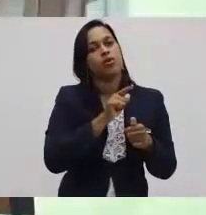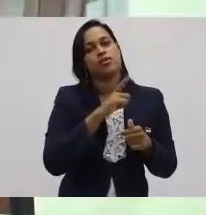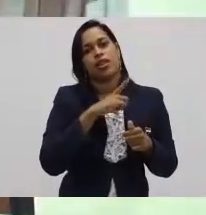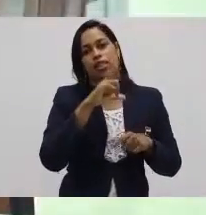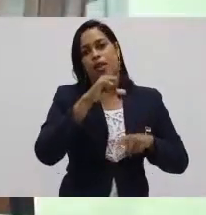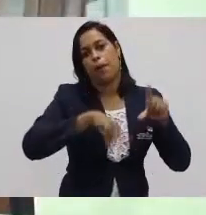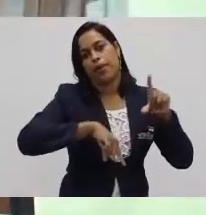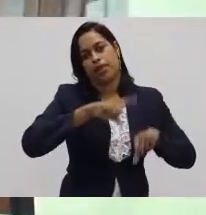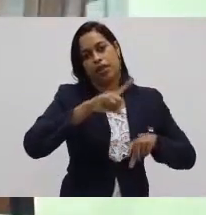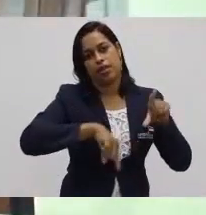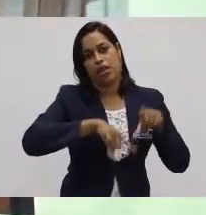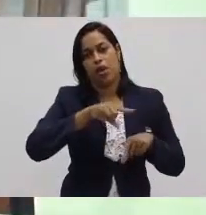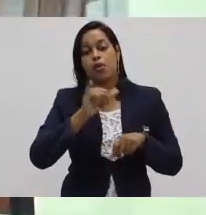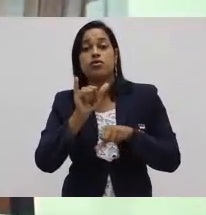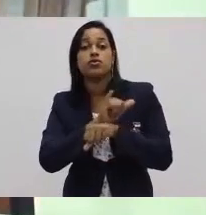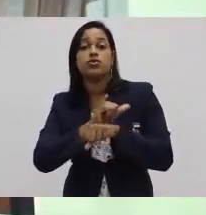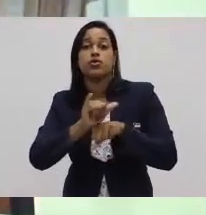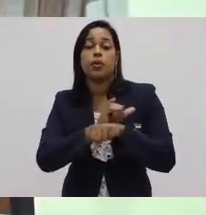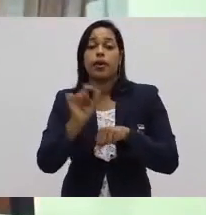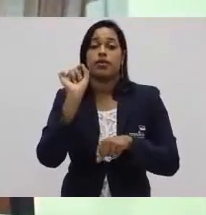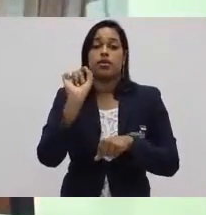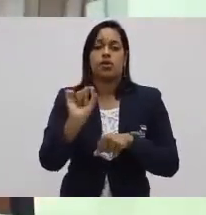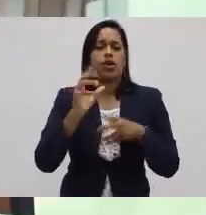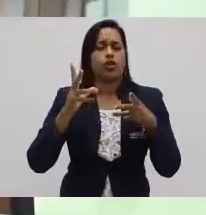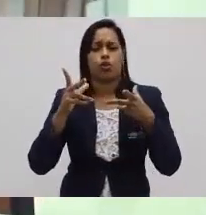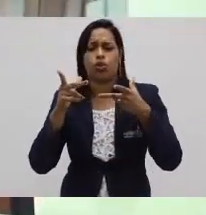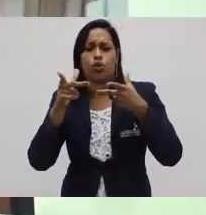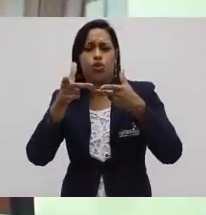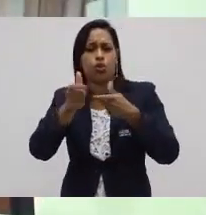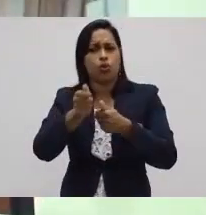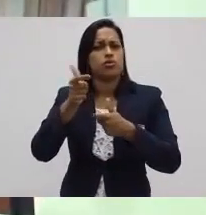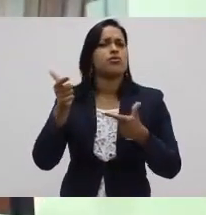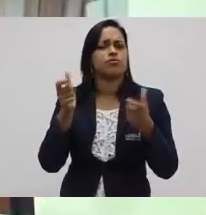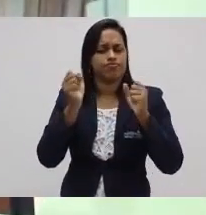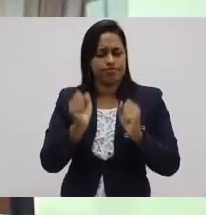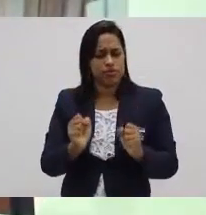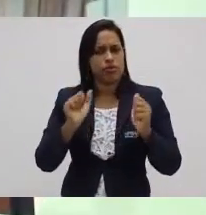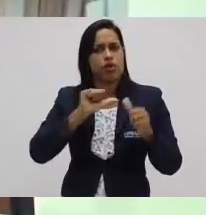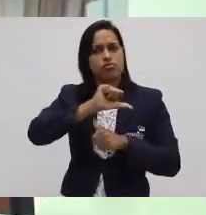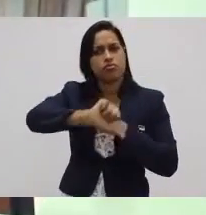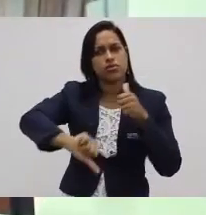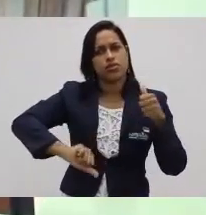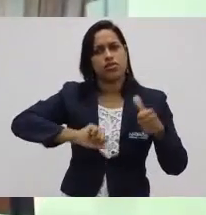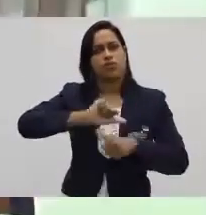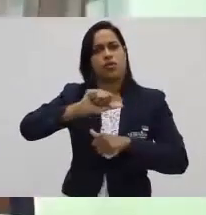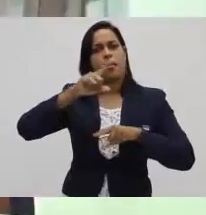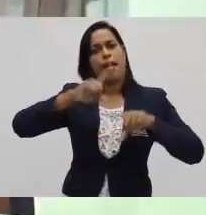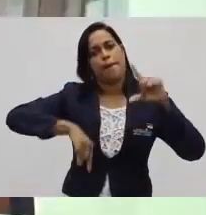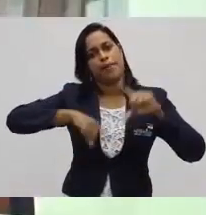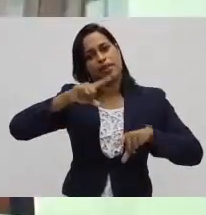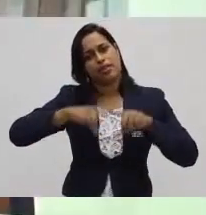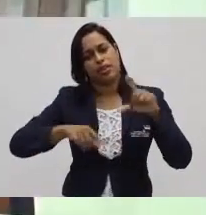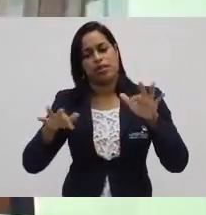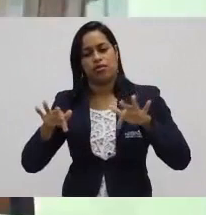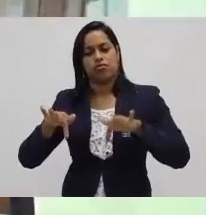instrumentos de produção são tudo aquilo que permite transformar a matéria-prima num bem final.